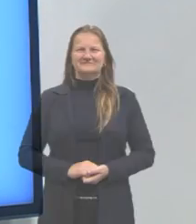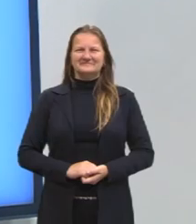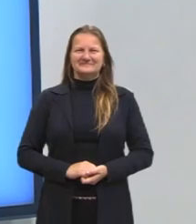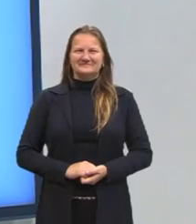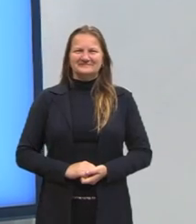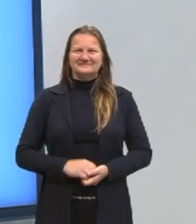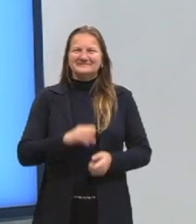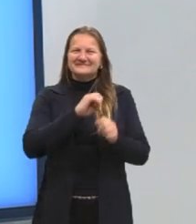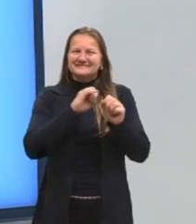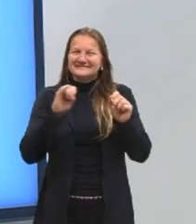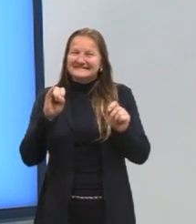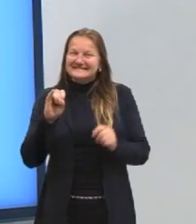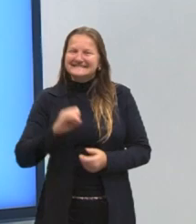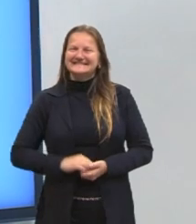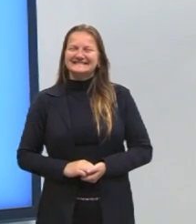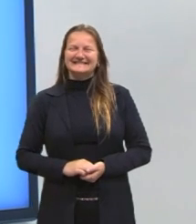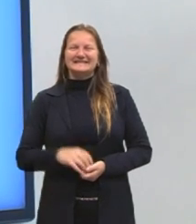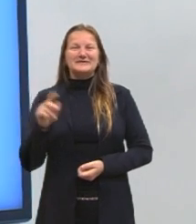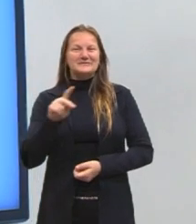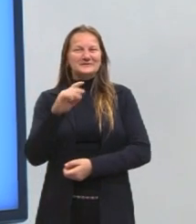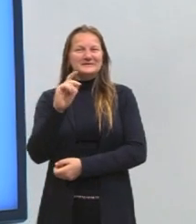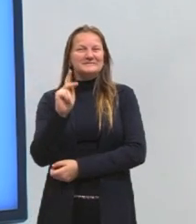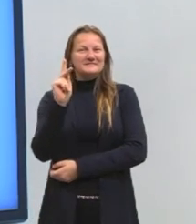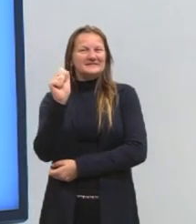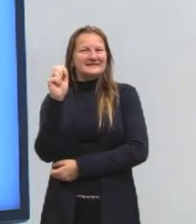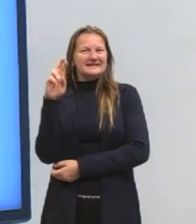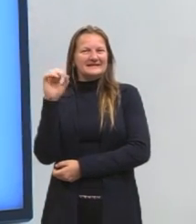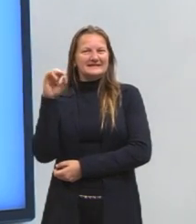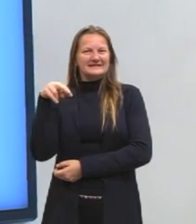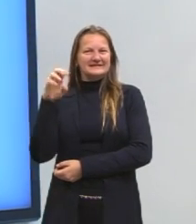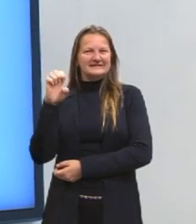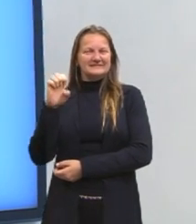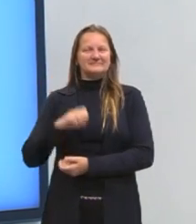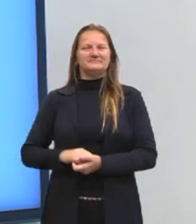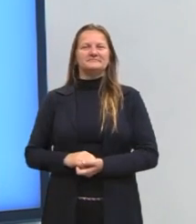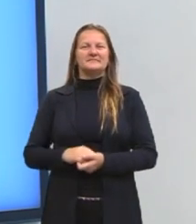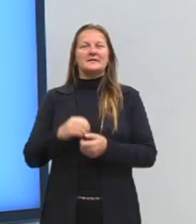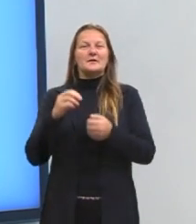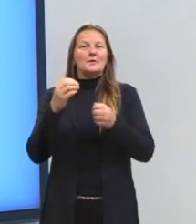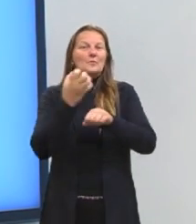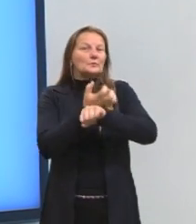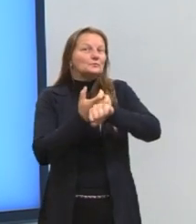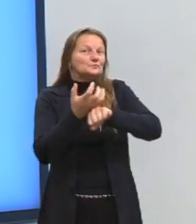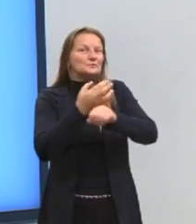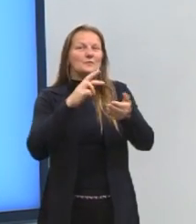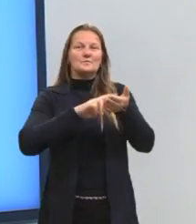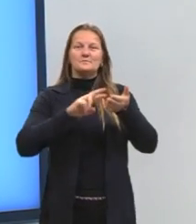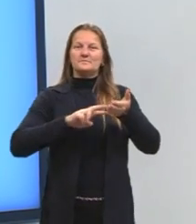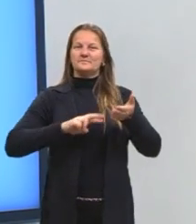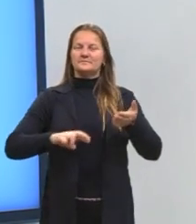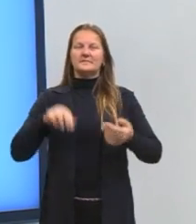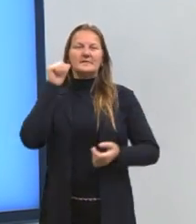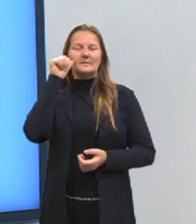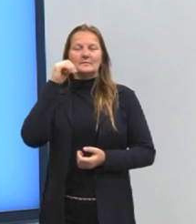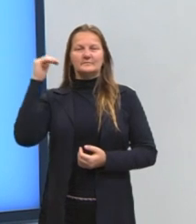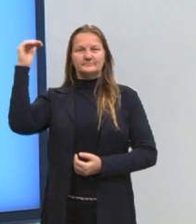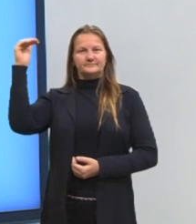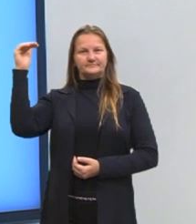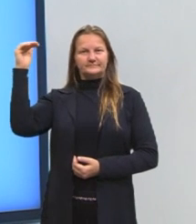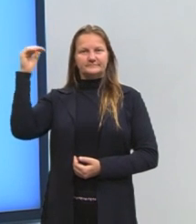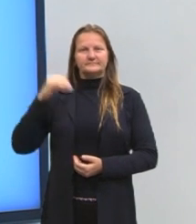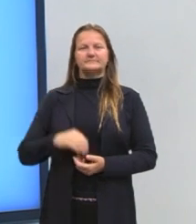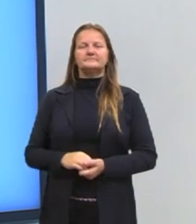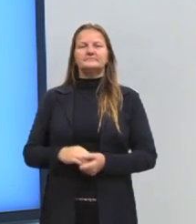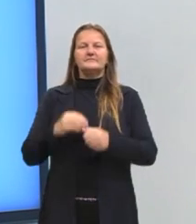Olá, eu sou a professora Karine Bittenbender do componente de redação. Eu sou uma mulher de estatura mediana,